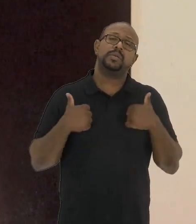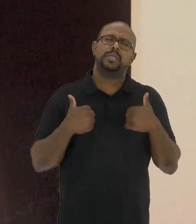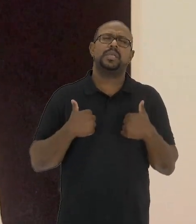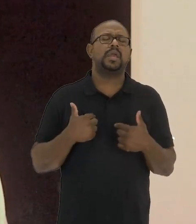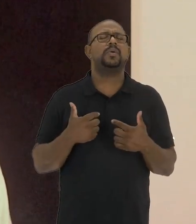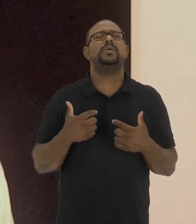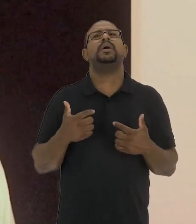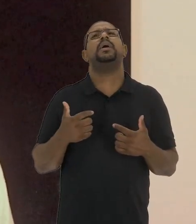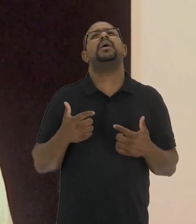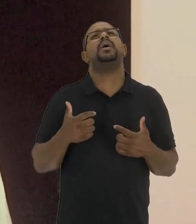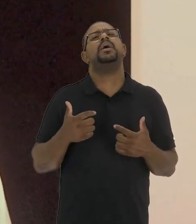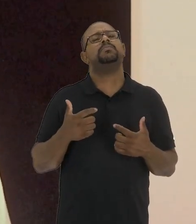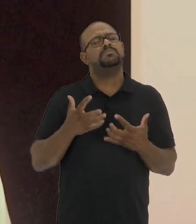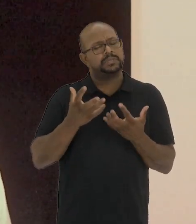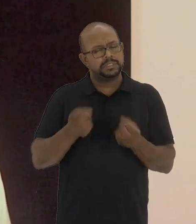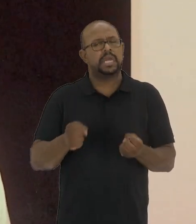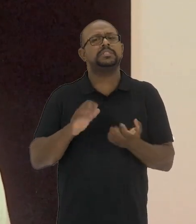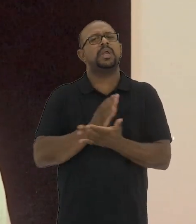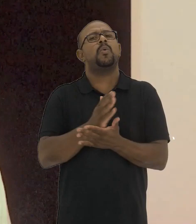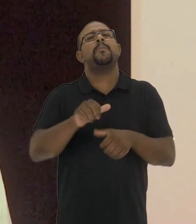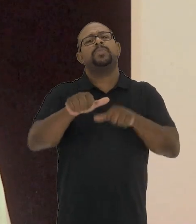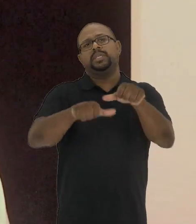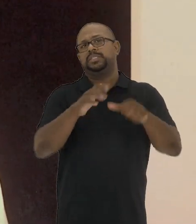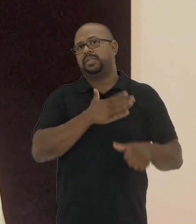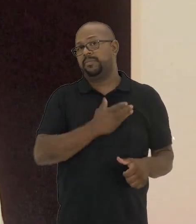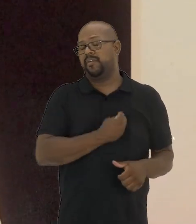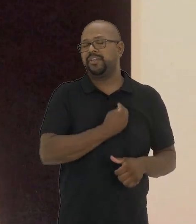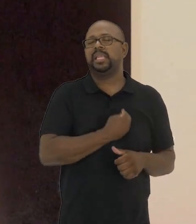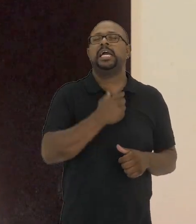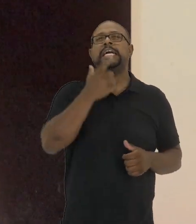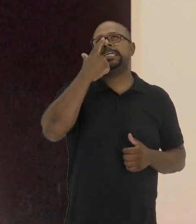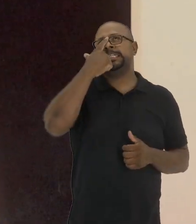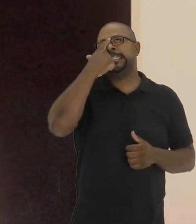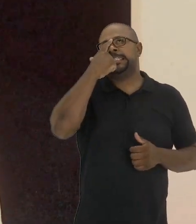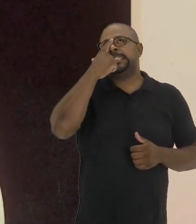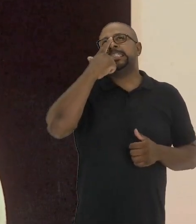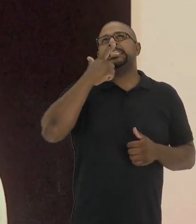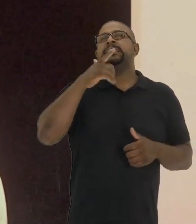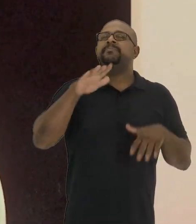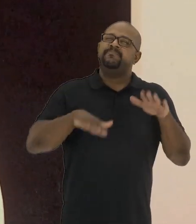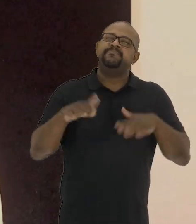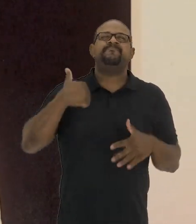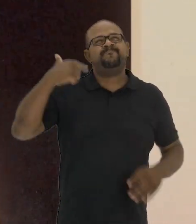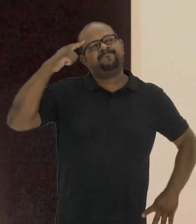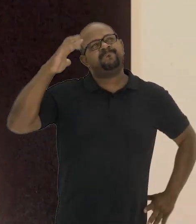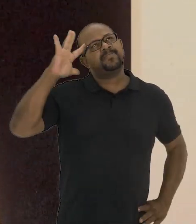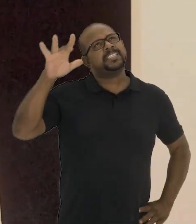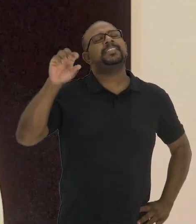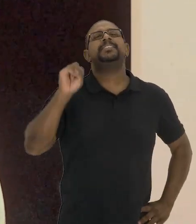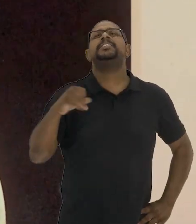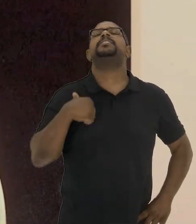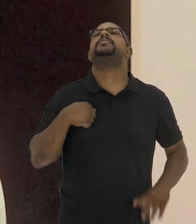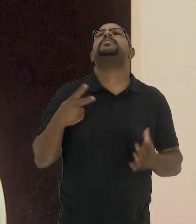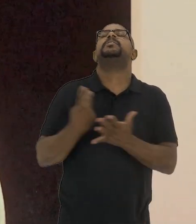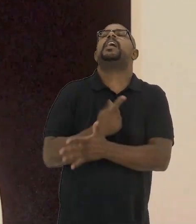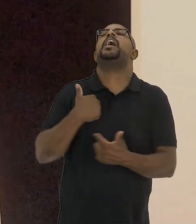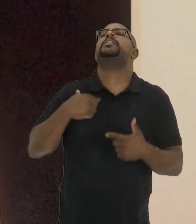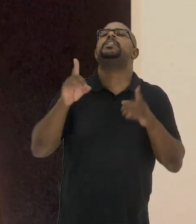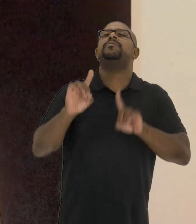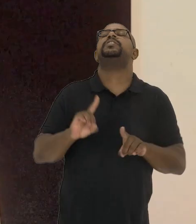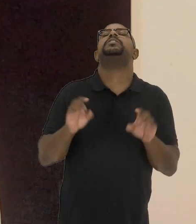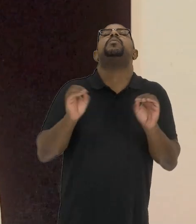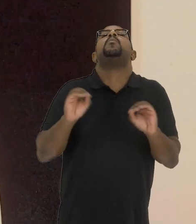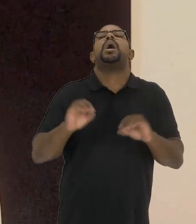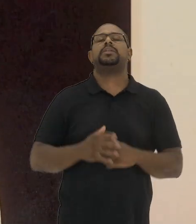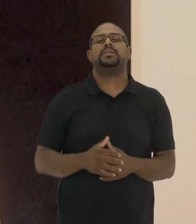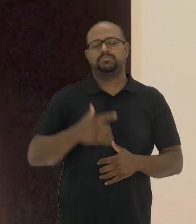e fez com que eu abraçasse algumas mudanças na minha vida. Talvez fique pensando, se